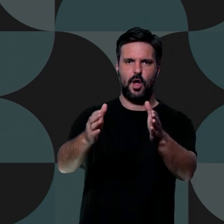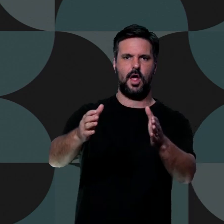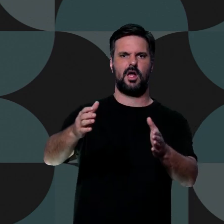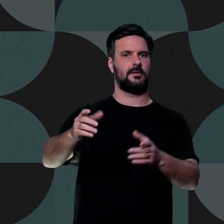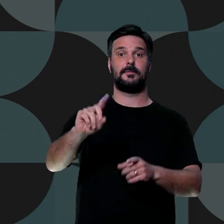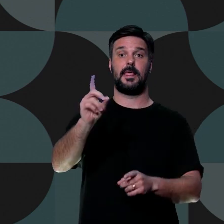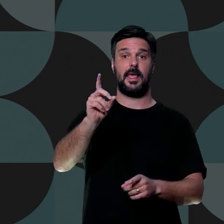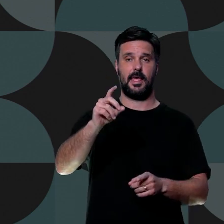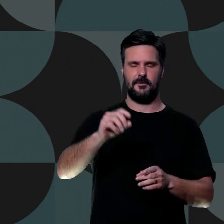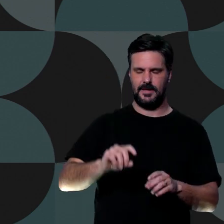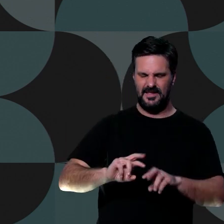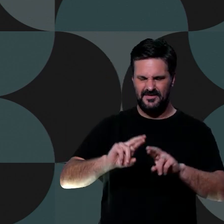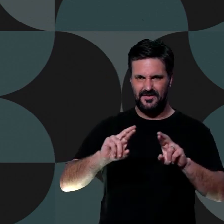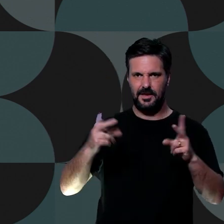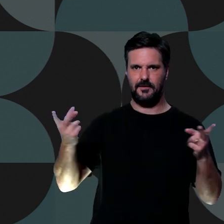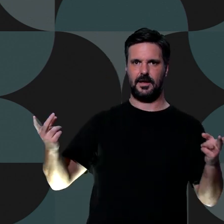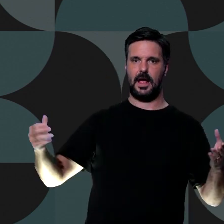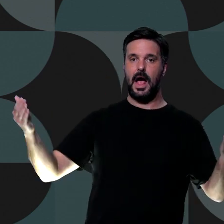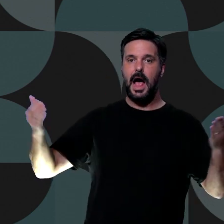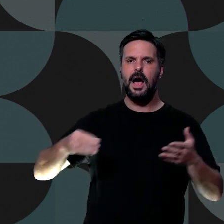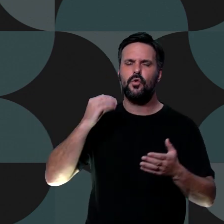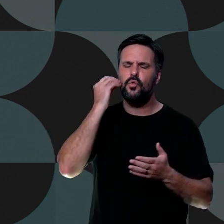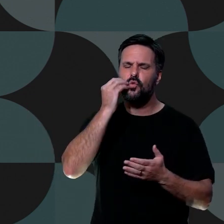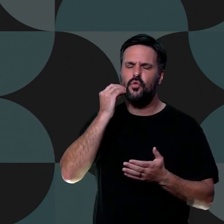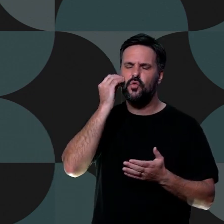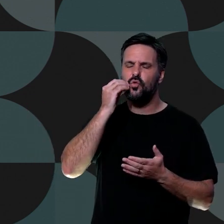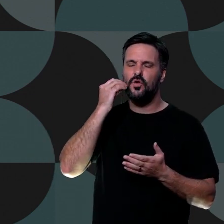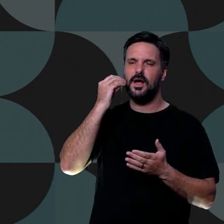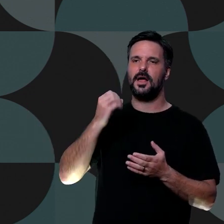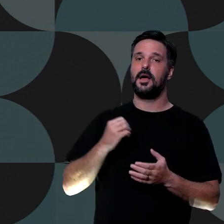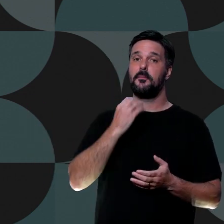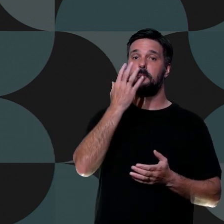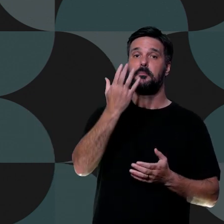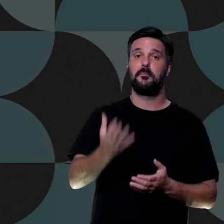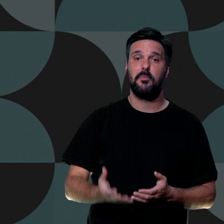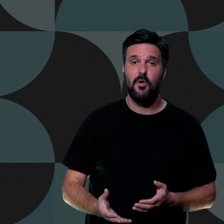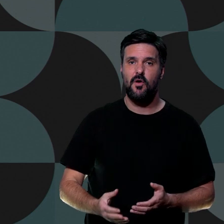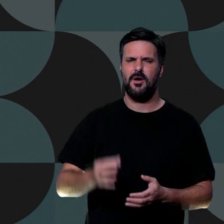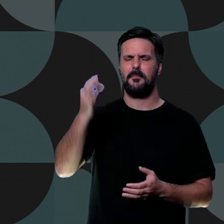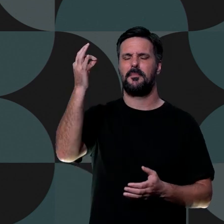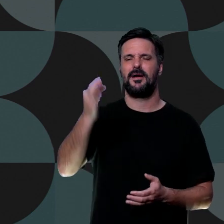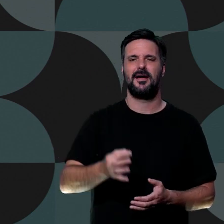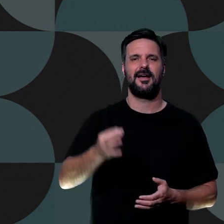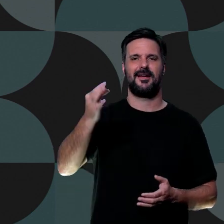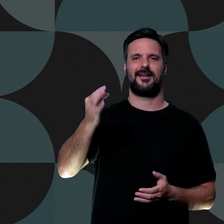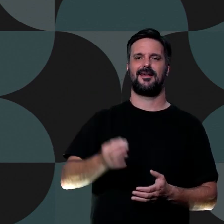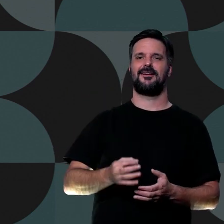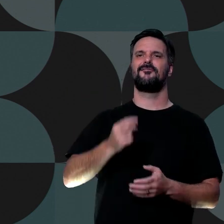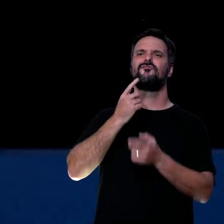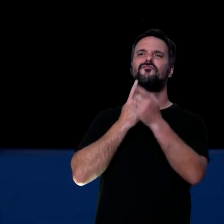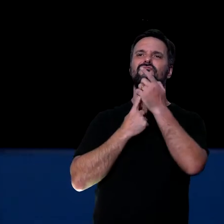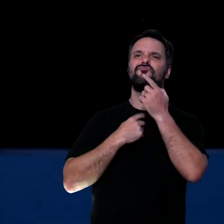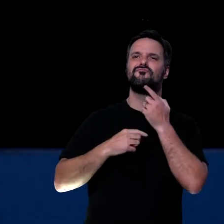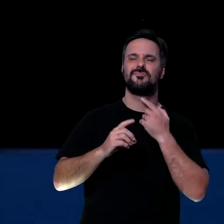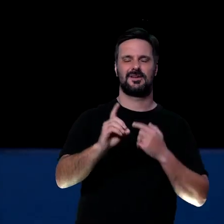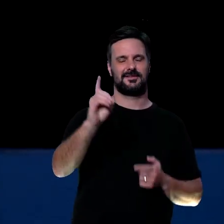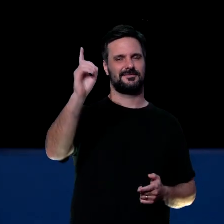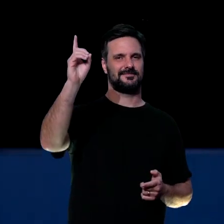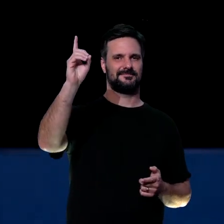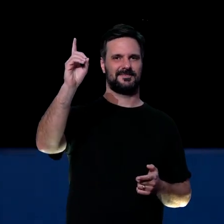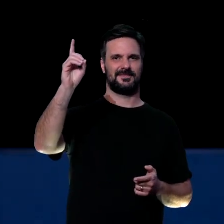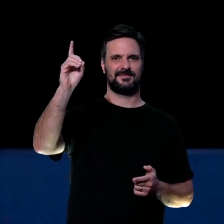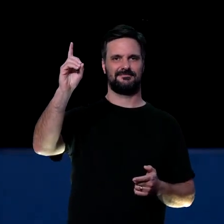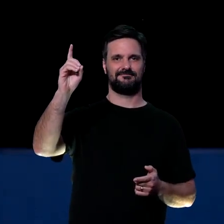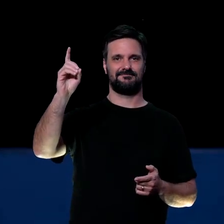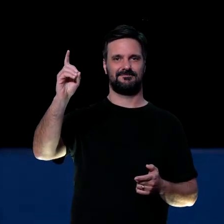mente para que sejam capazes de experimentar e comprovar a boa, agradável e perfeita vontade de Deus. Existe uma